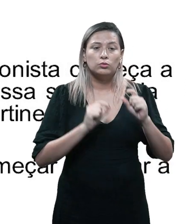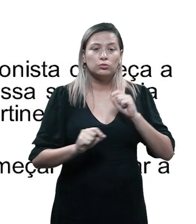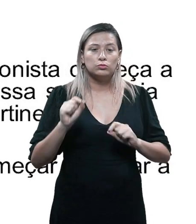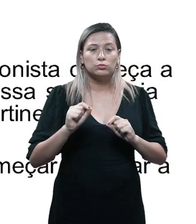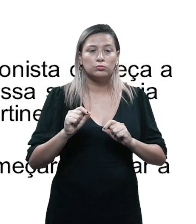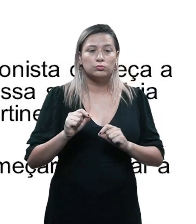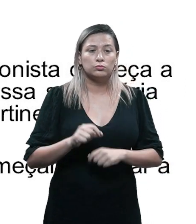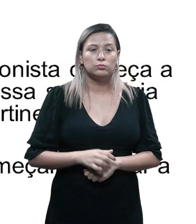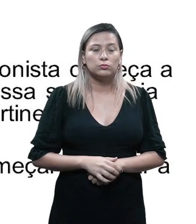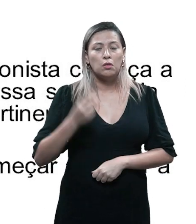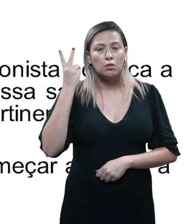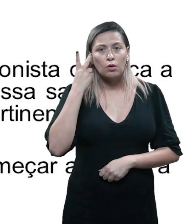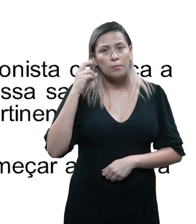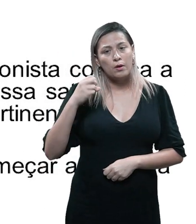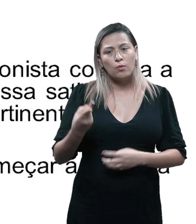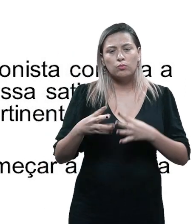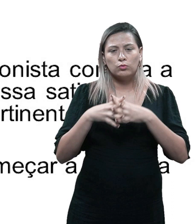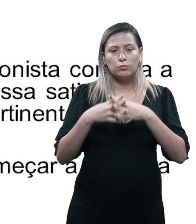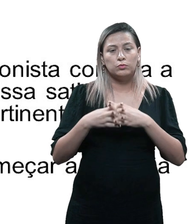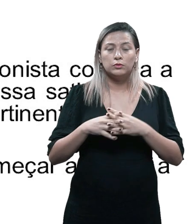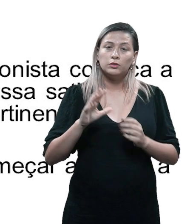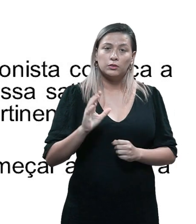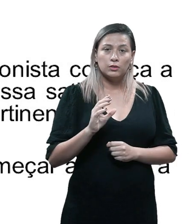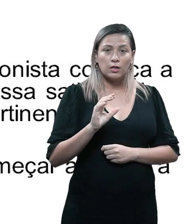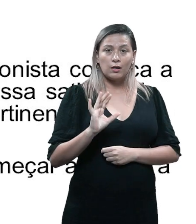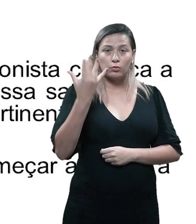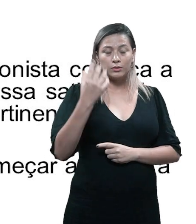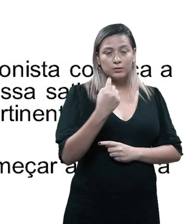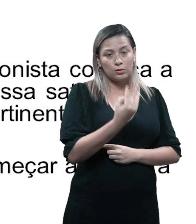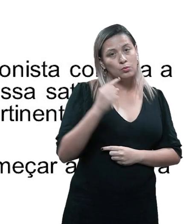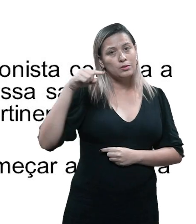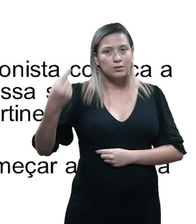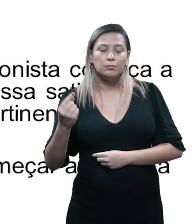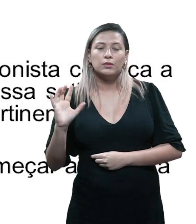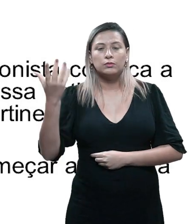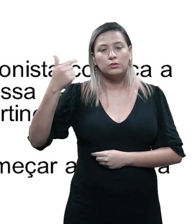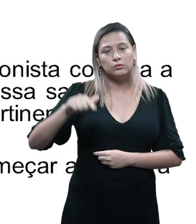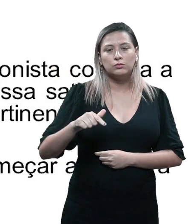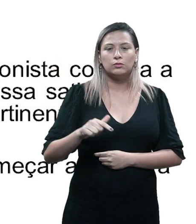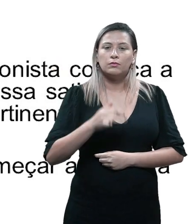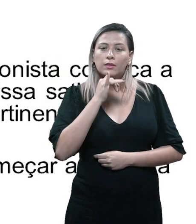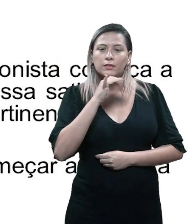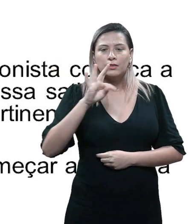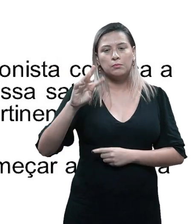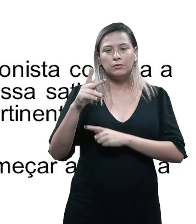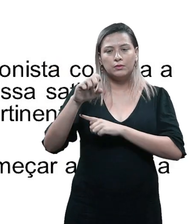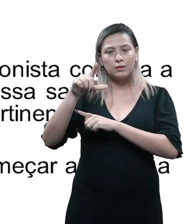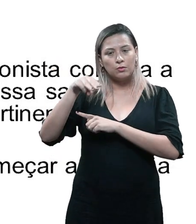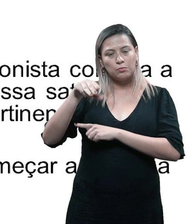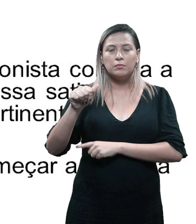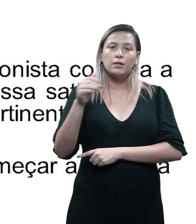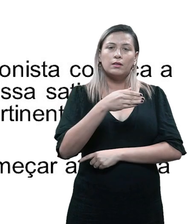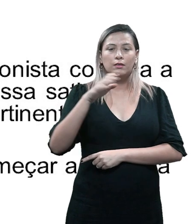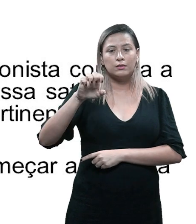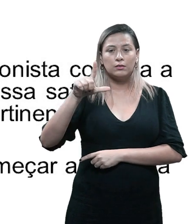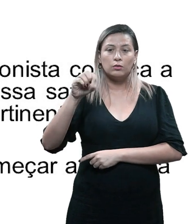e complexos e acontecer um após o outro. Então, assistam o filme Thelma e Louise que vocês vão perceber